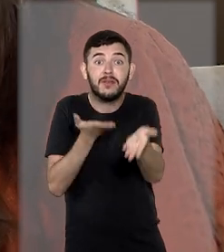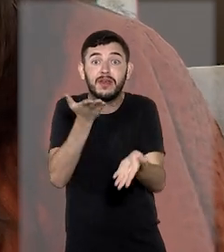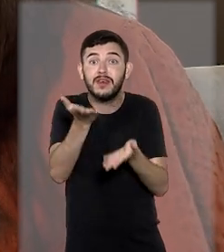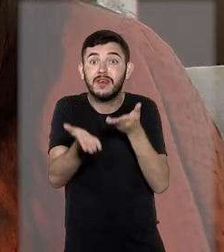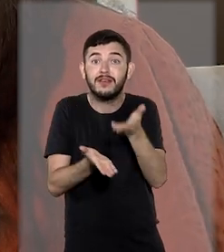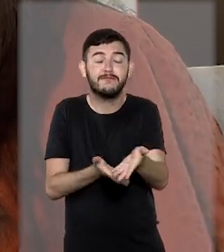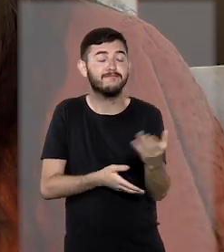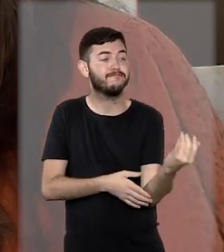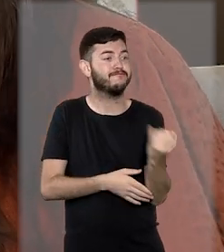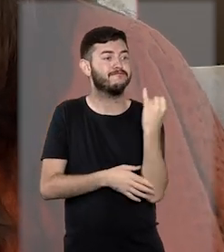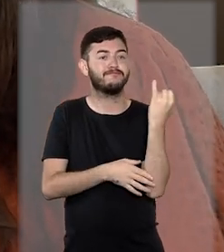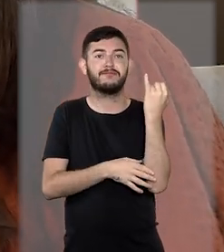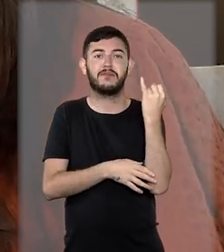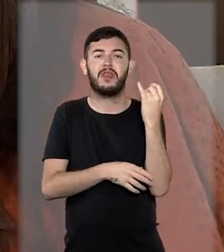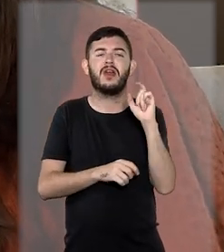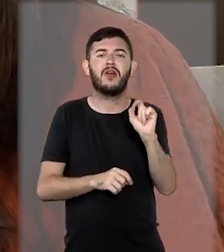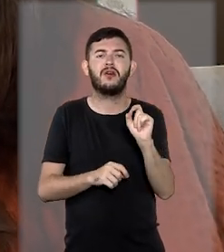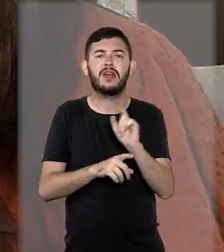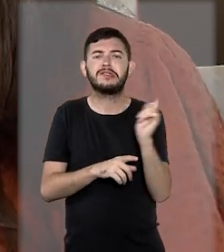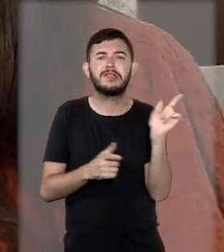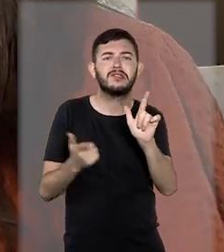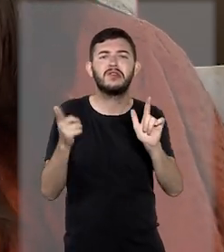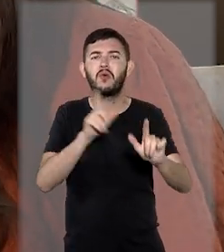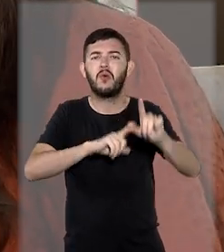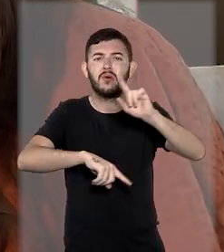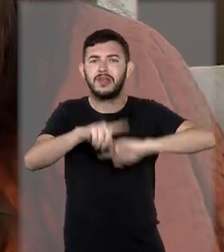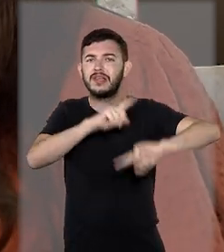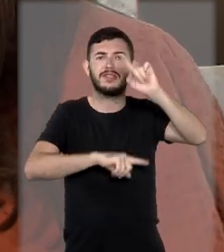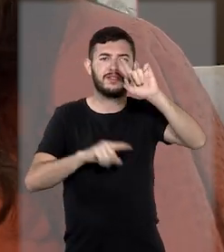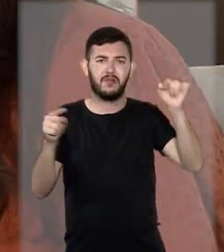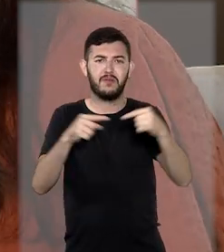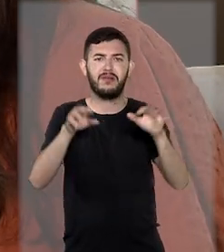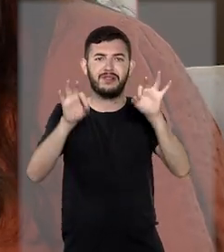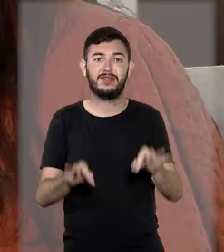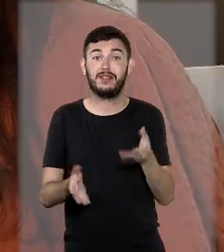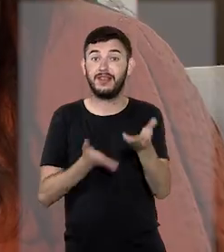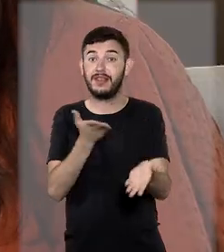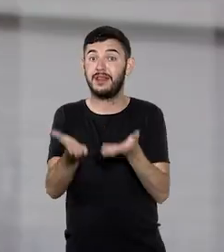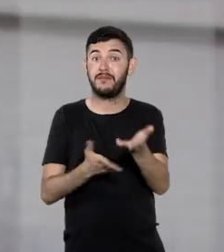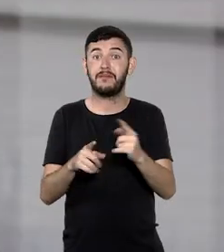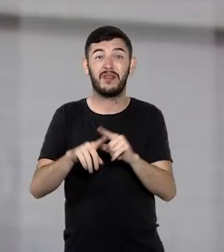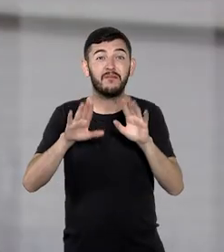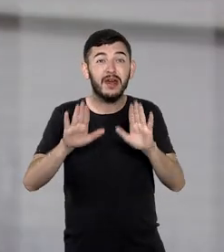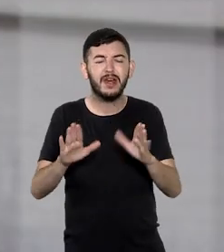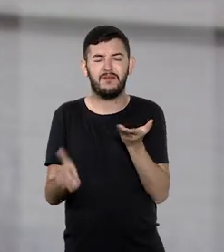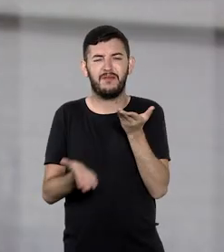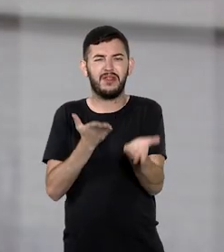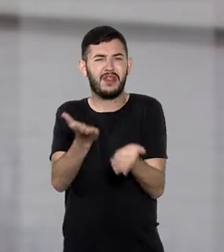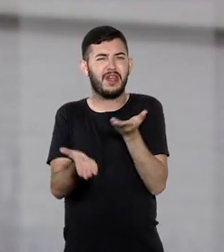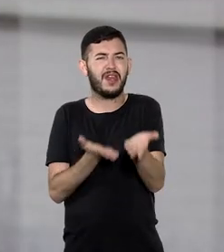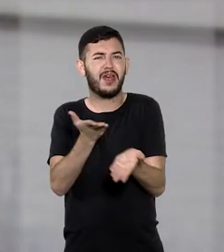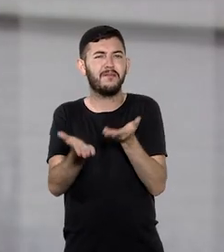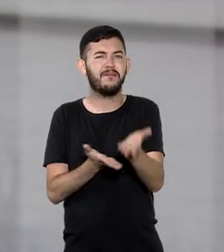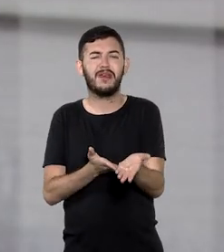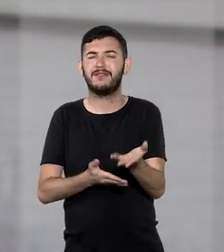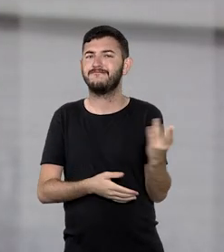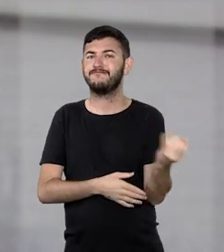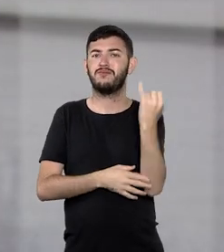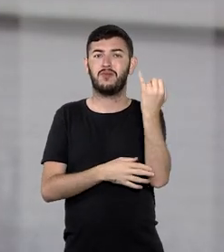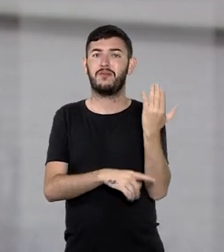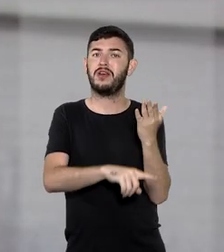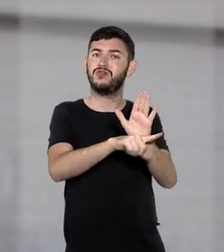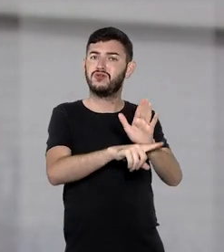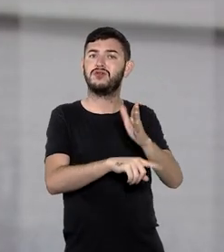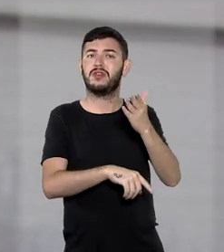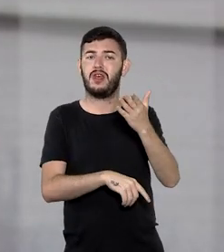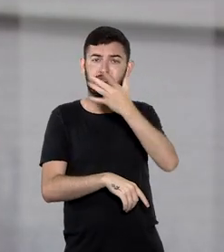fundamental. Cada pequena conquista dessa, eu atribuo 100% às terapias. Para ter acesso a essas terapias tão